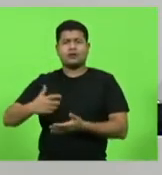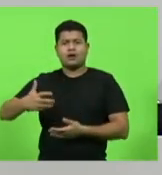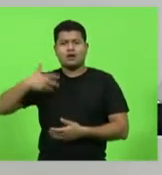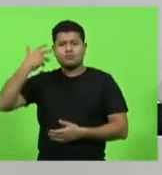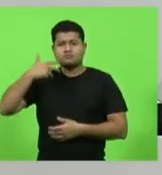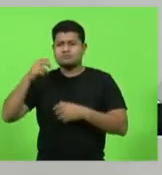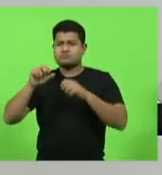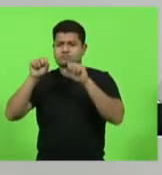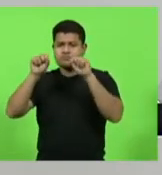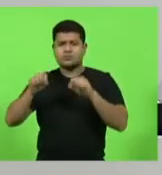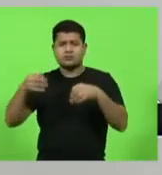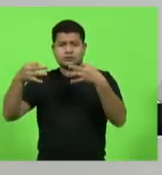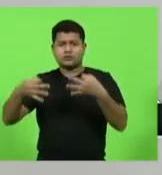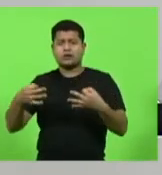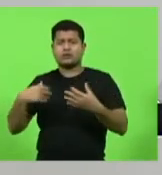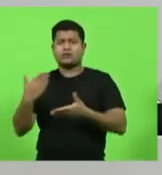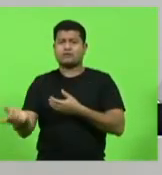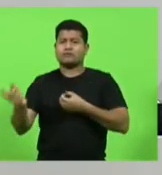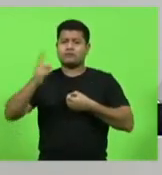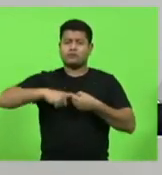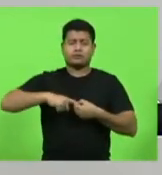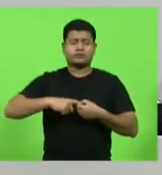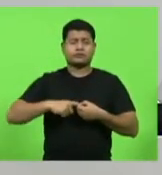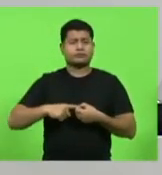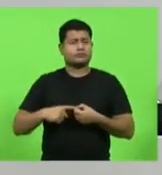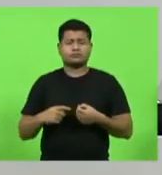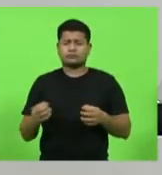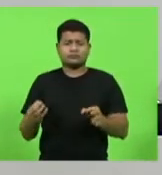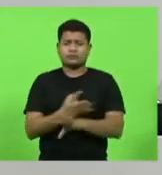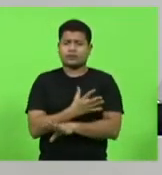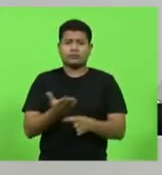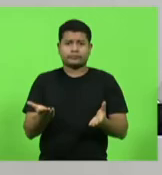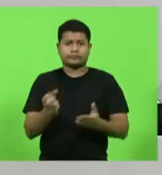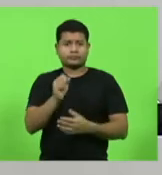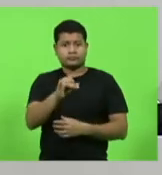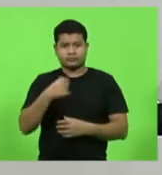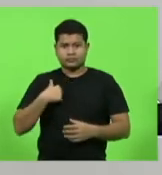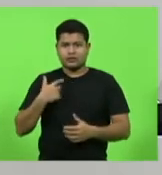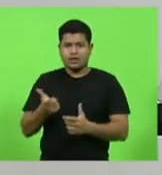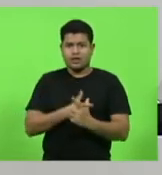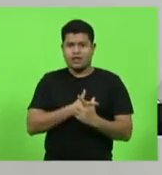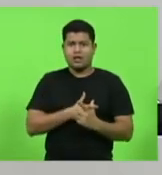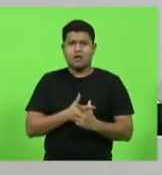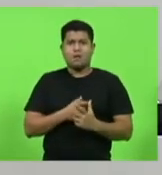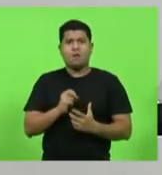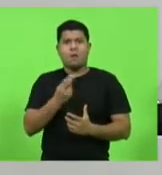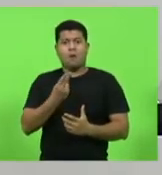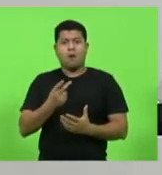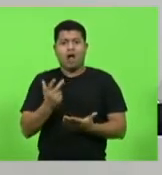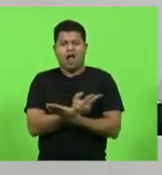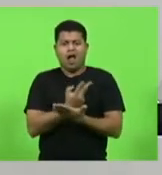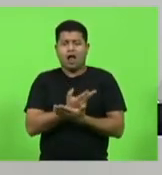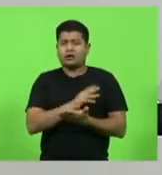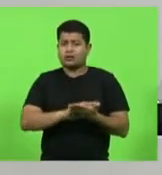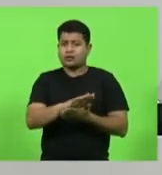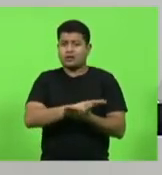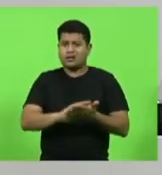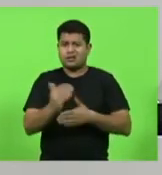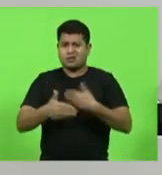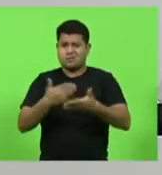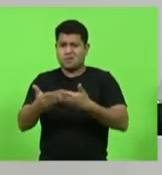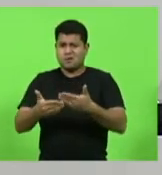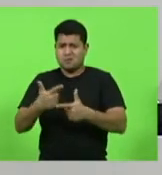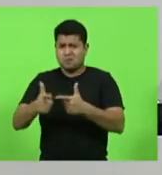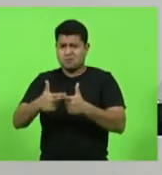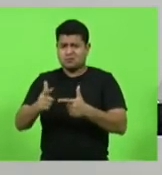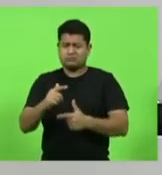e pronto. Quem não deve, não teme. Isso sempre aconteceu dessa forma. Então,